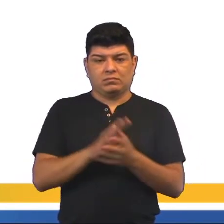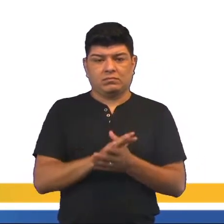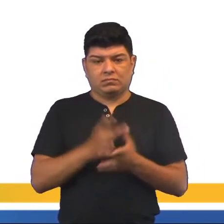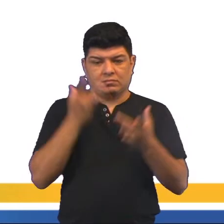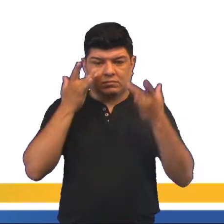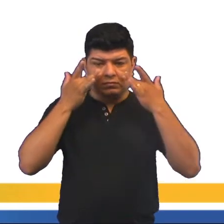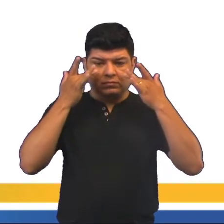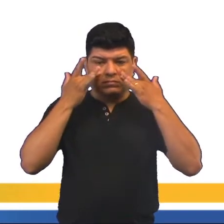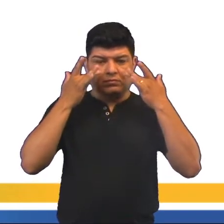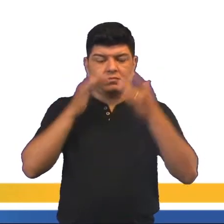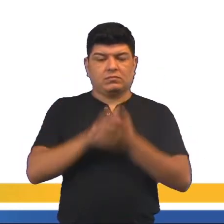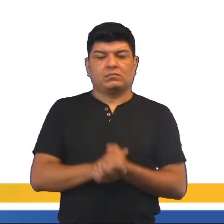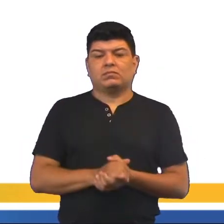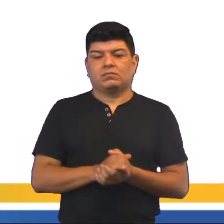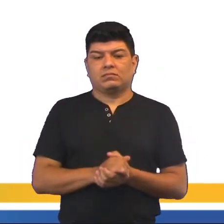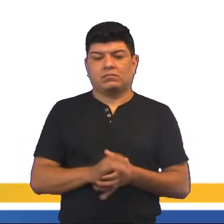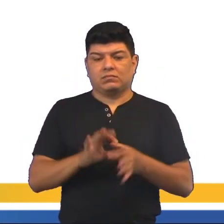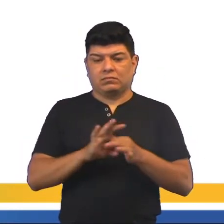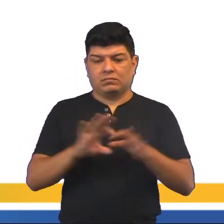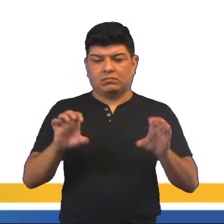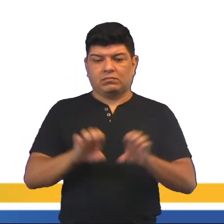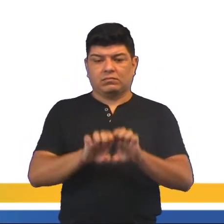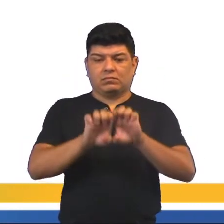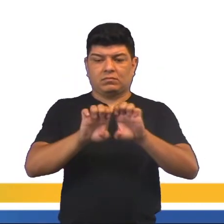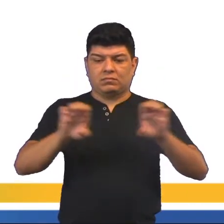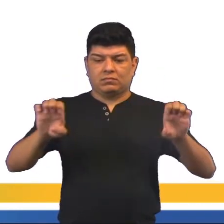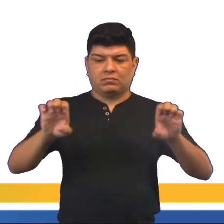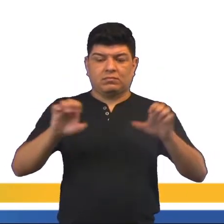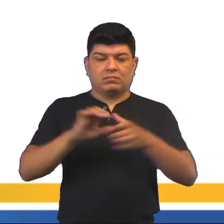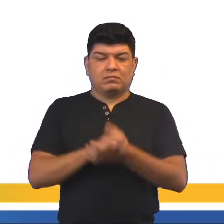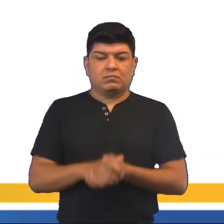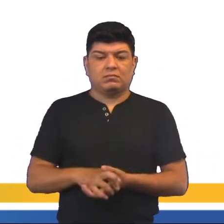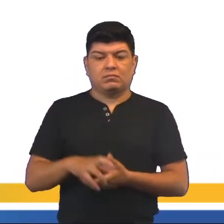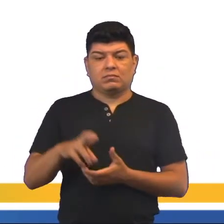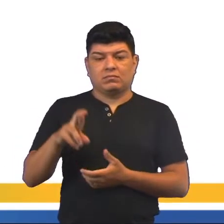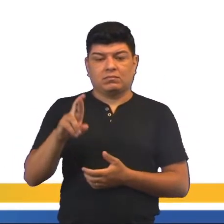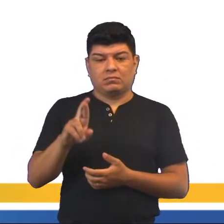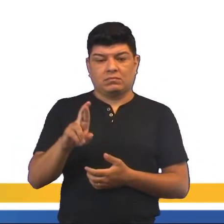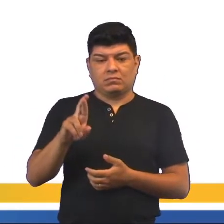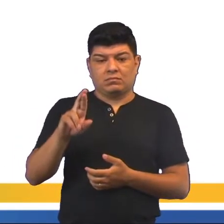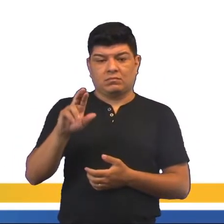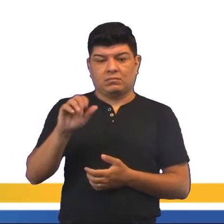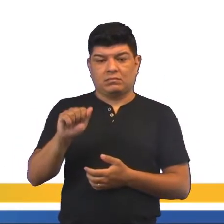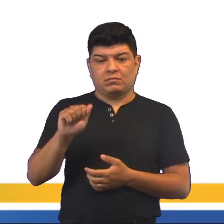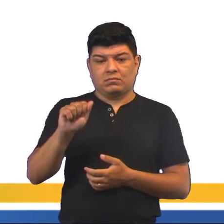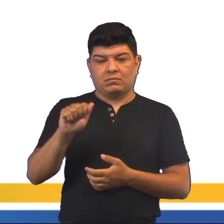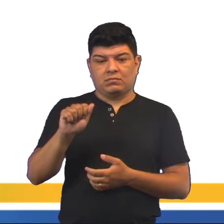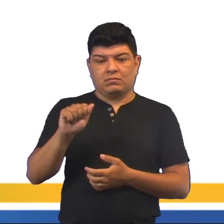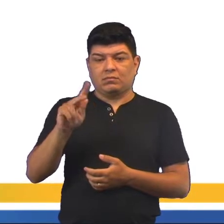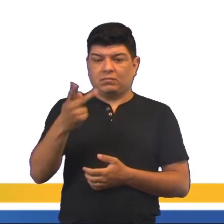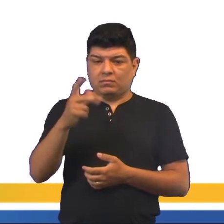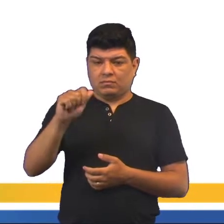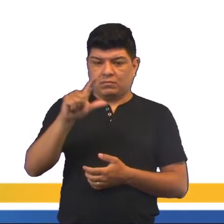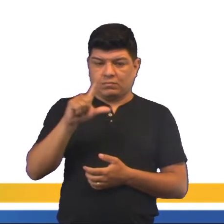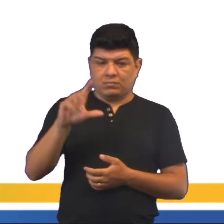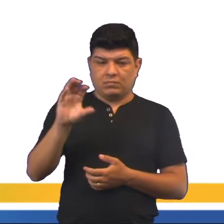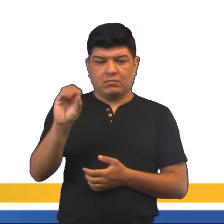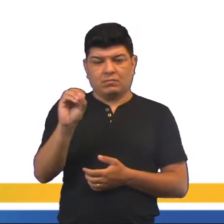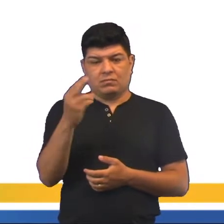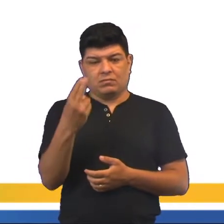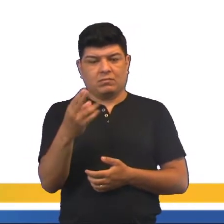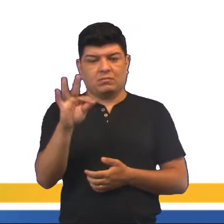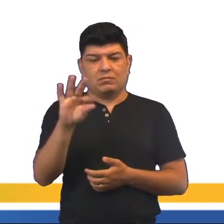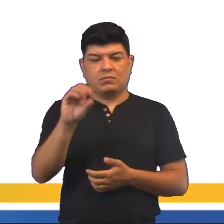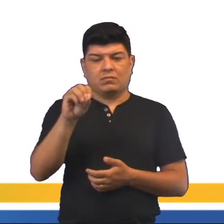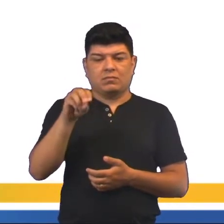peças, né? Quando o teatro dispõe dessas estruturas. Hall ou Feuer é a área externa dos